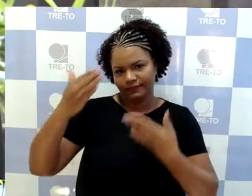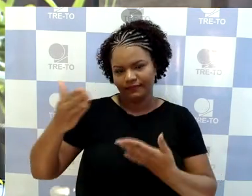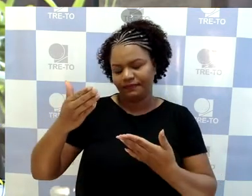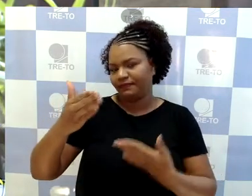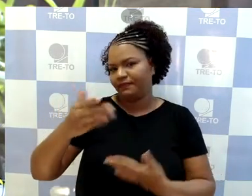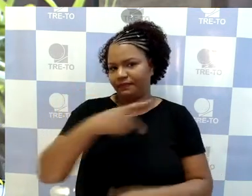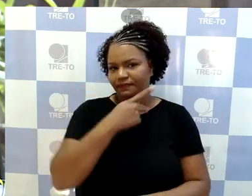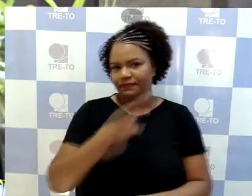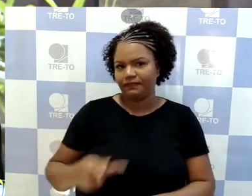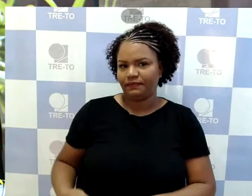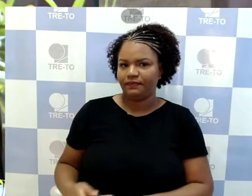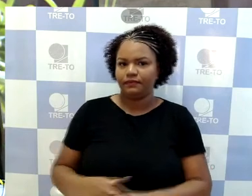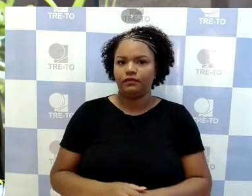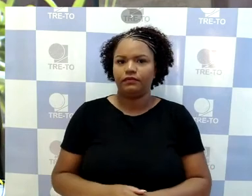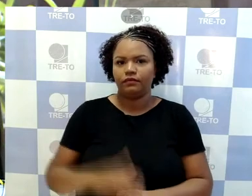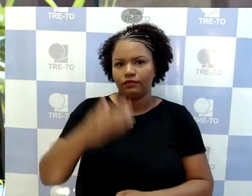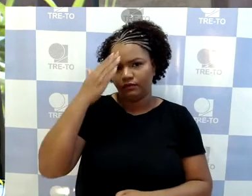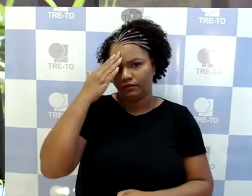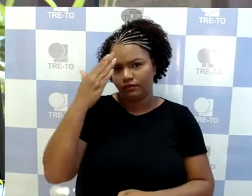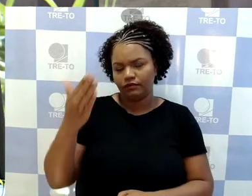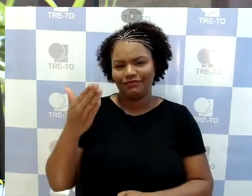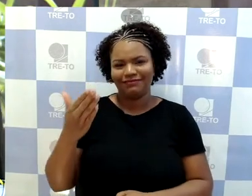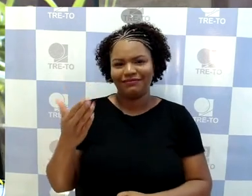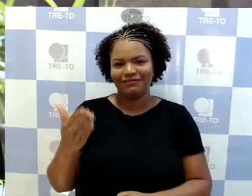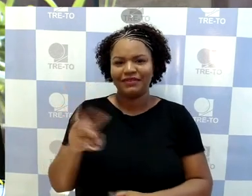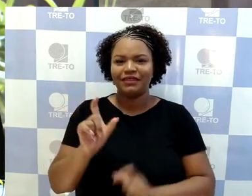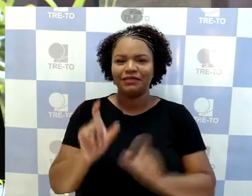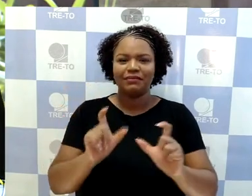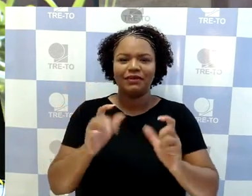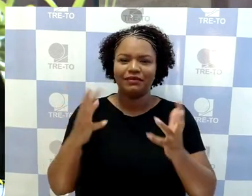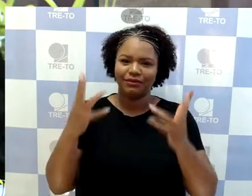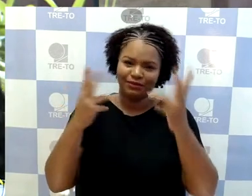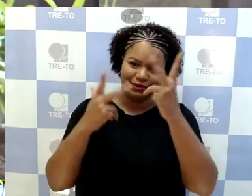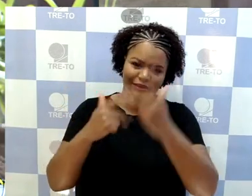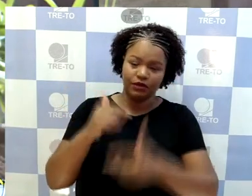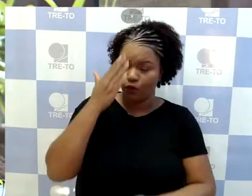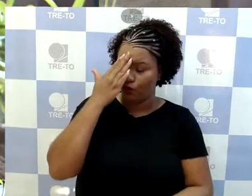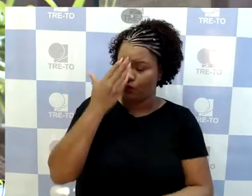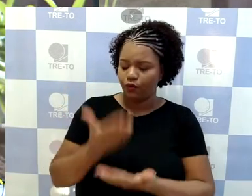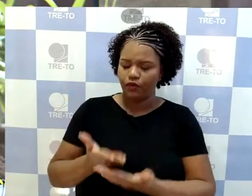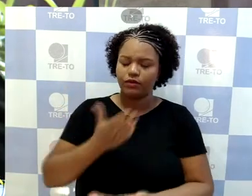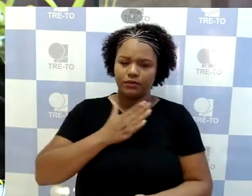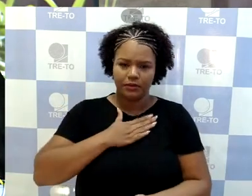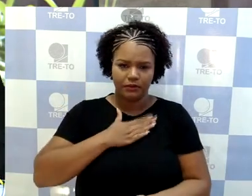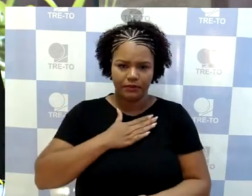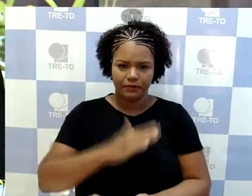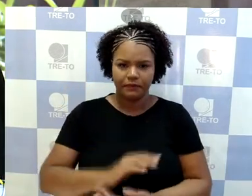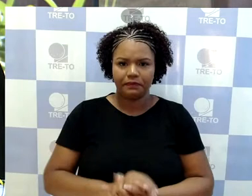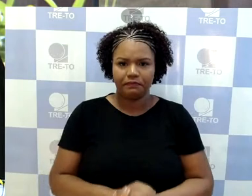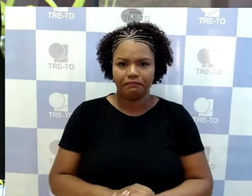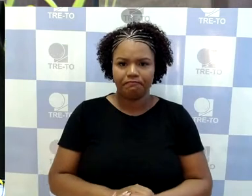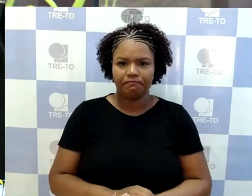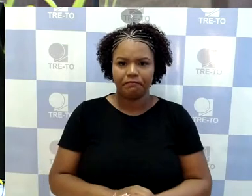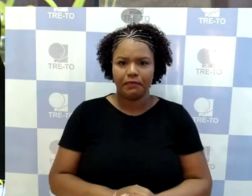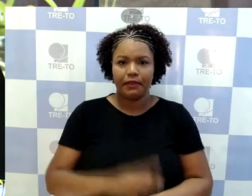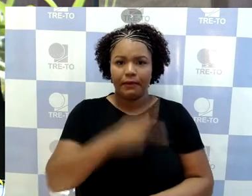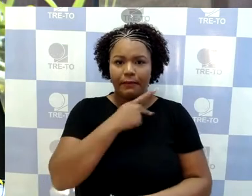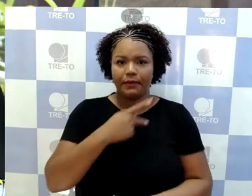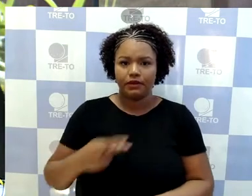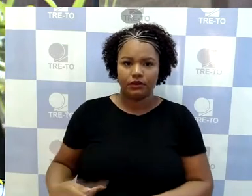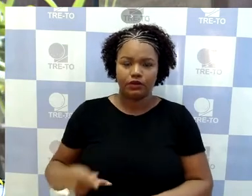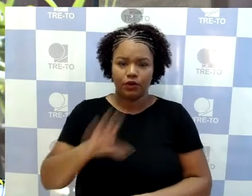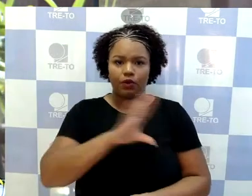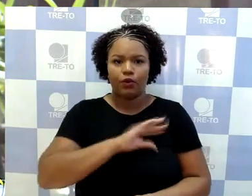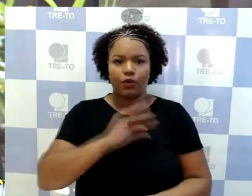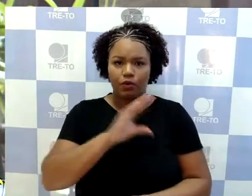Agradeço as gentis palavras e a confiança em mim depositada para presidir a Comissão Permanente de